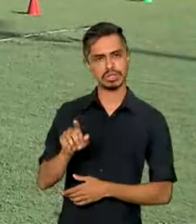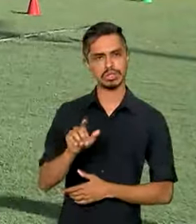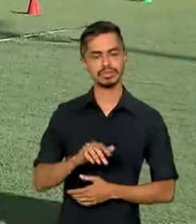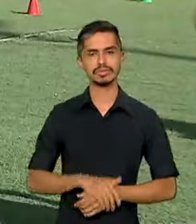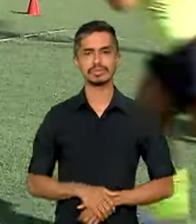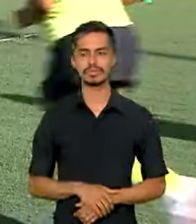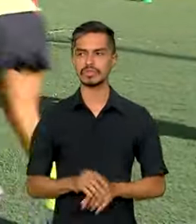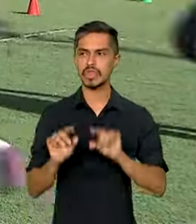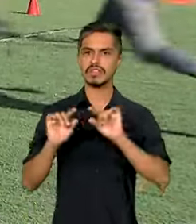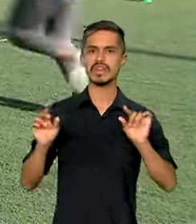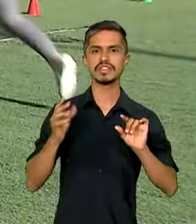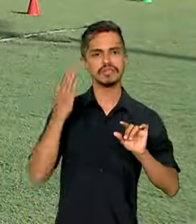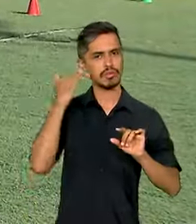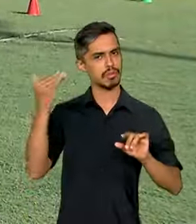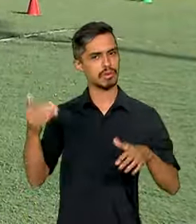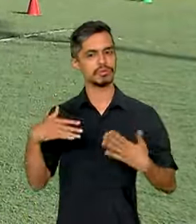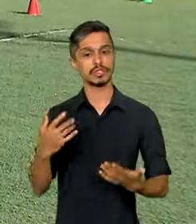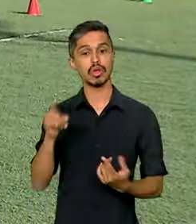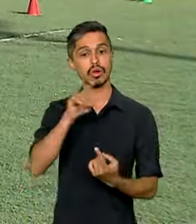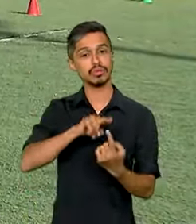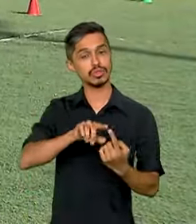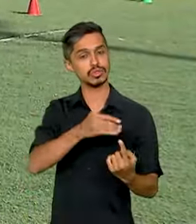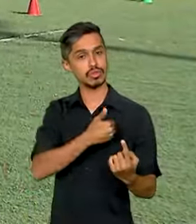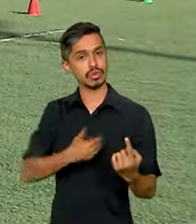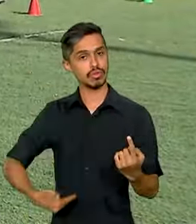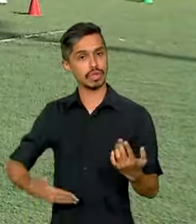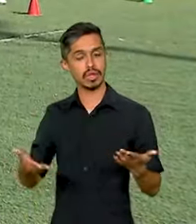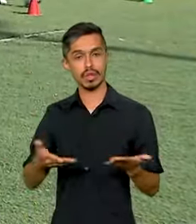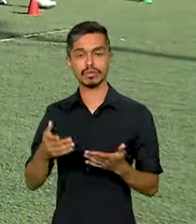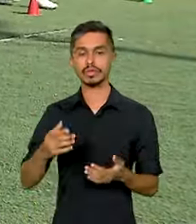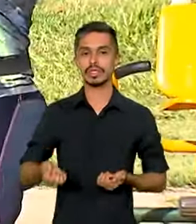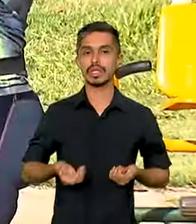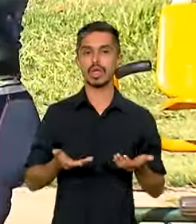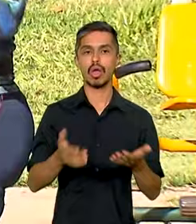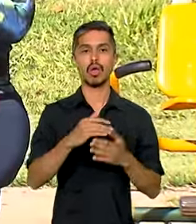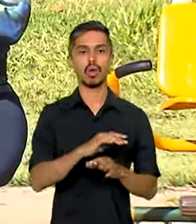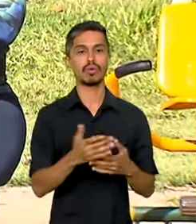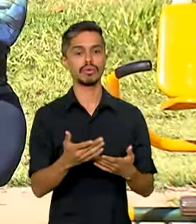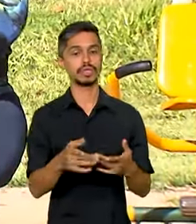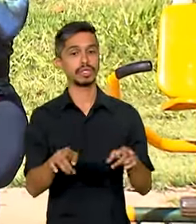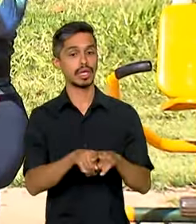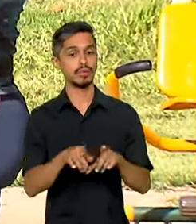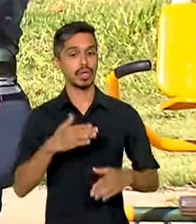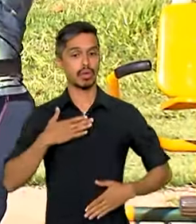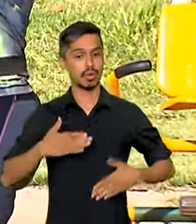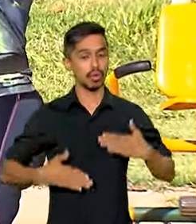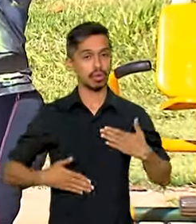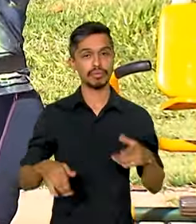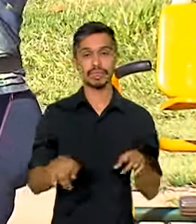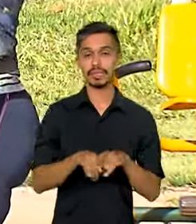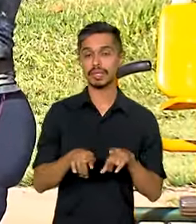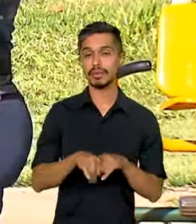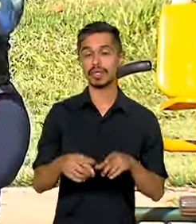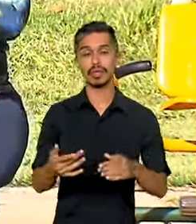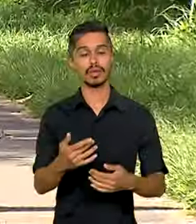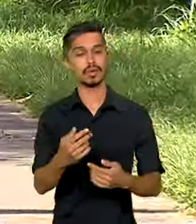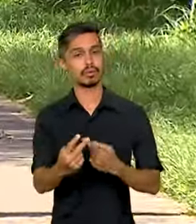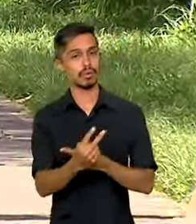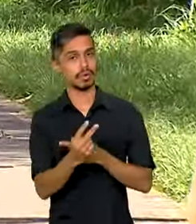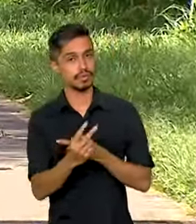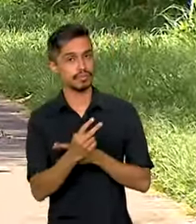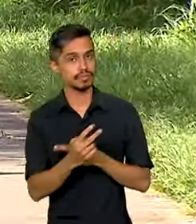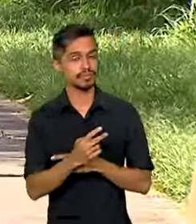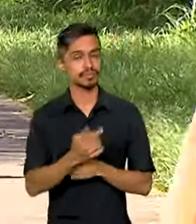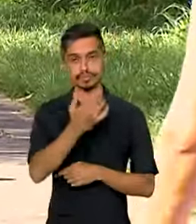E é esse um dos objetivos do governo para com o cidadão. Além do corpo, é preciso cuidar também